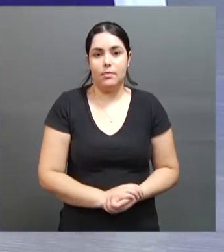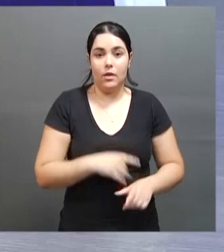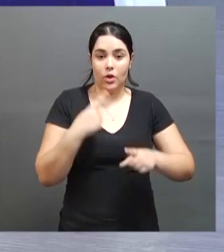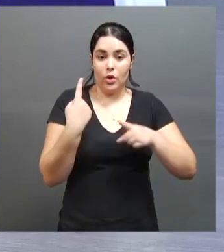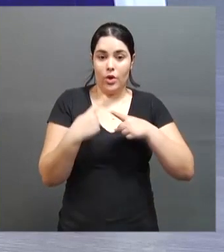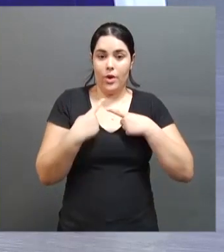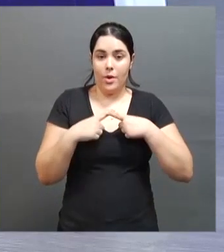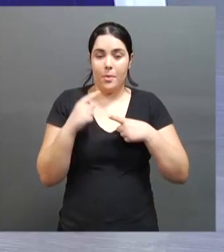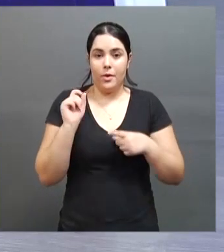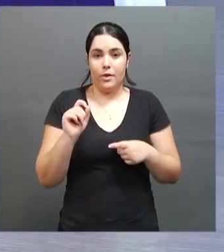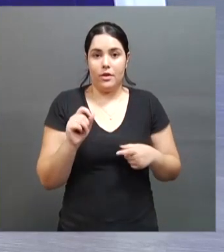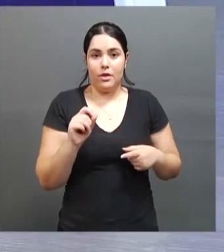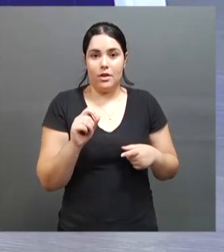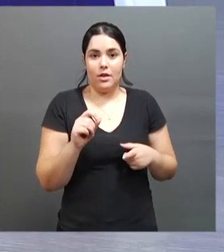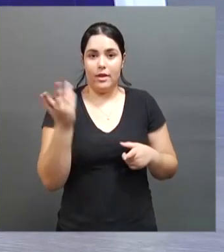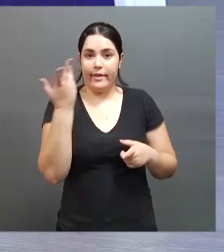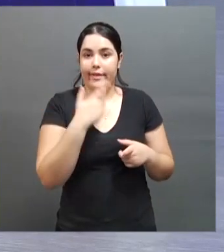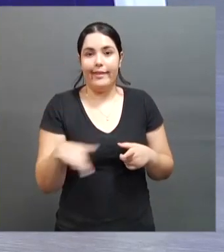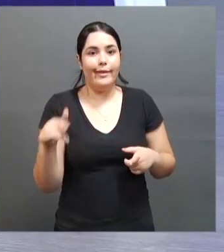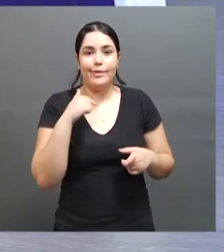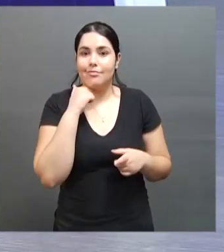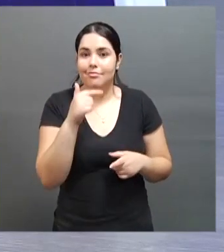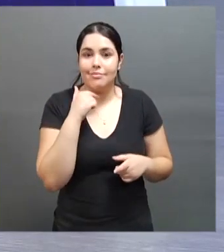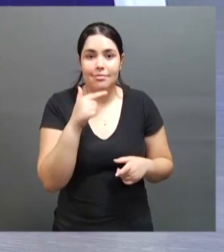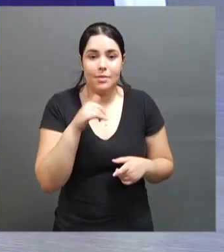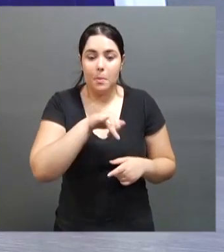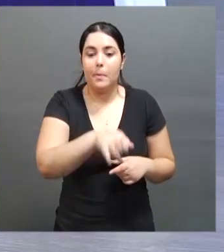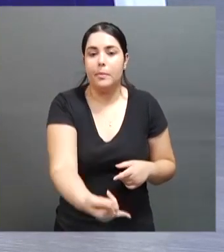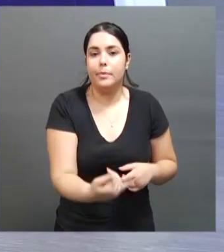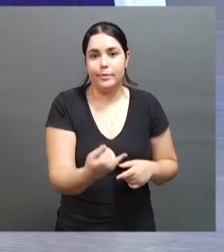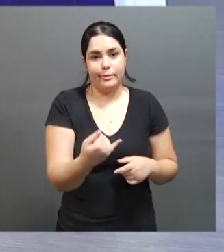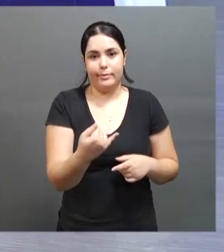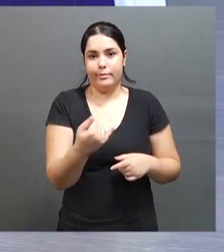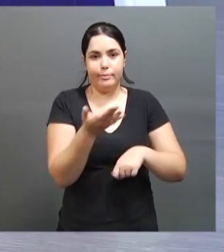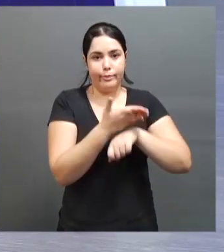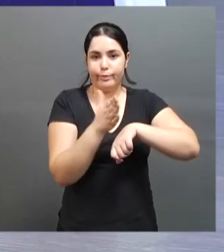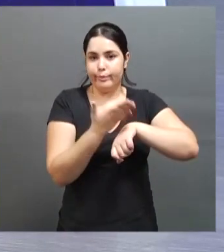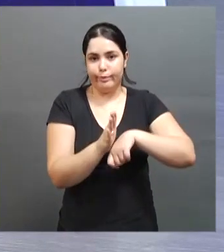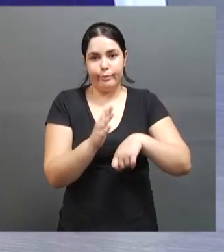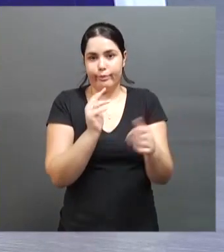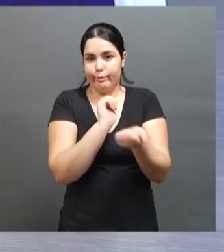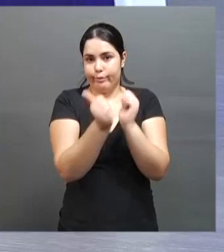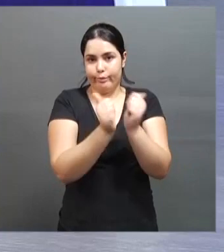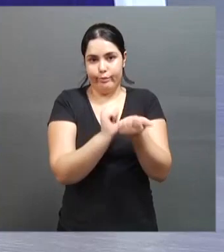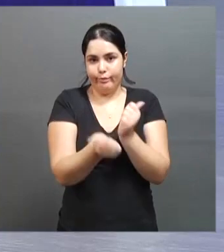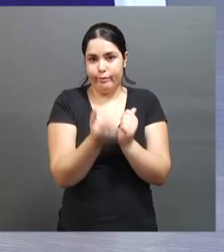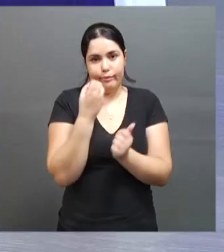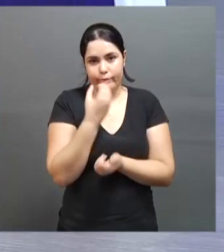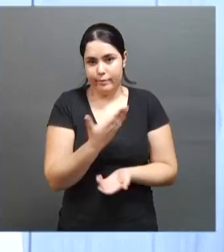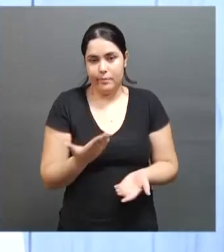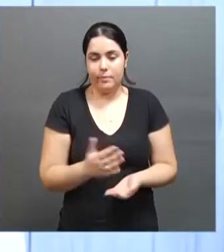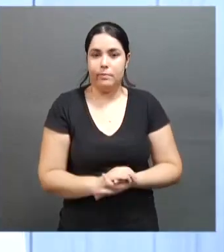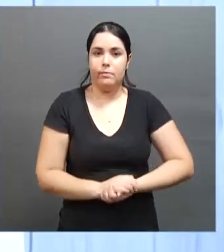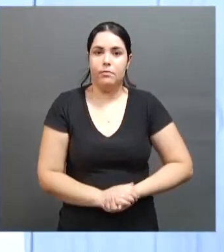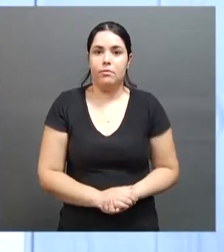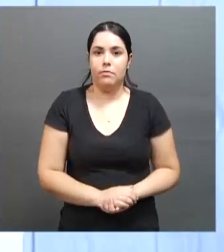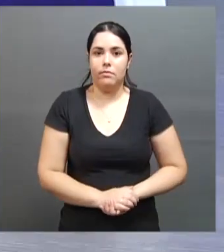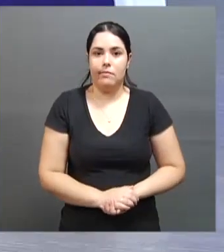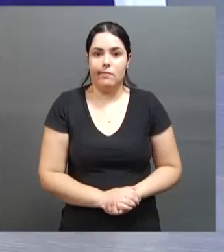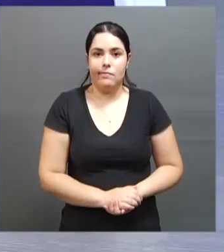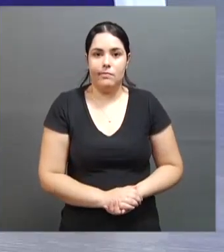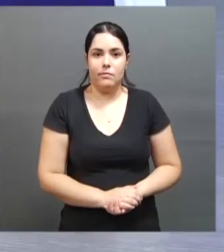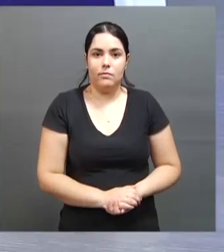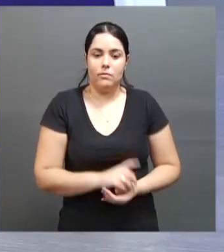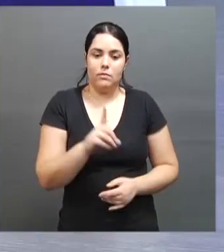o menino não chega nem a ter oportunidade de praticar um esporte que ele seria talentoso. Certo.